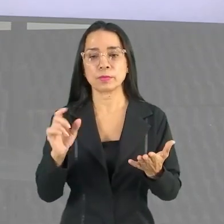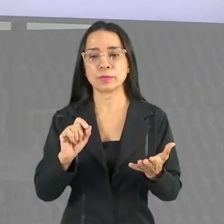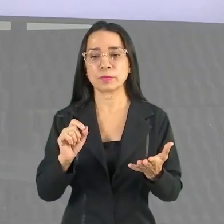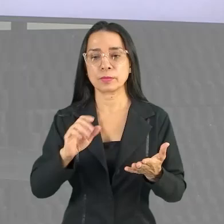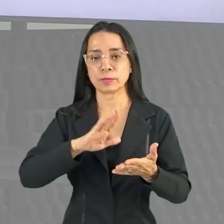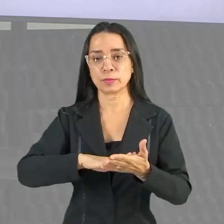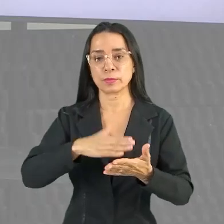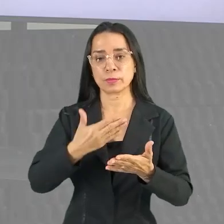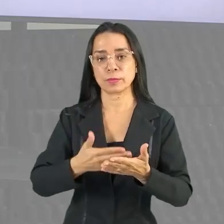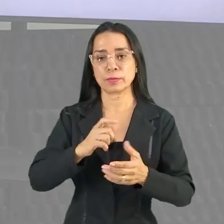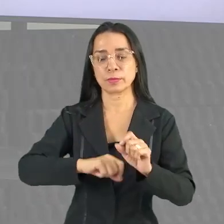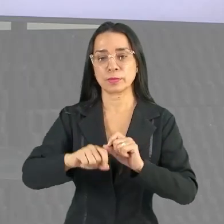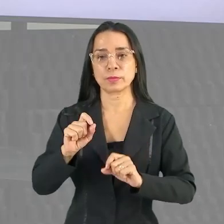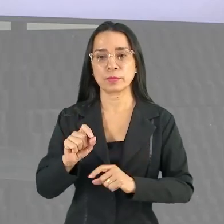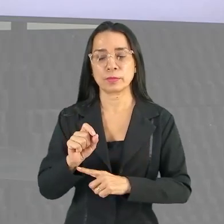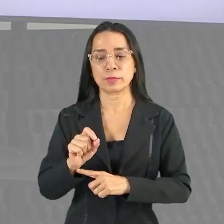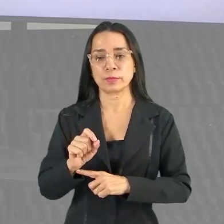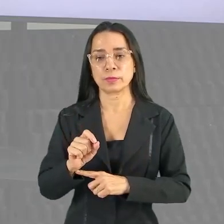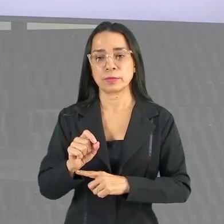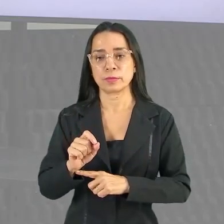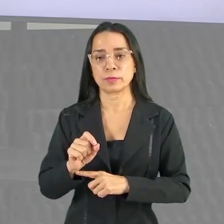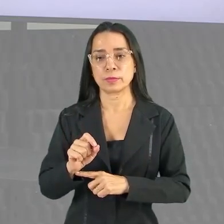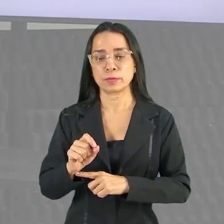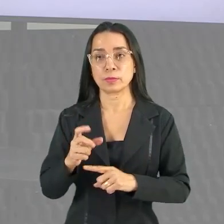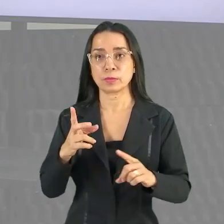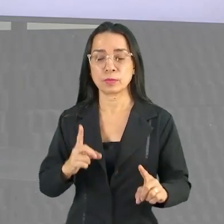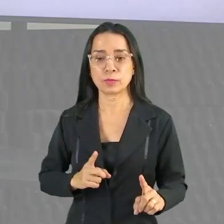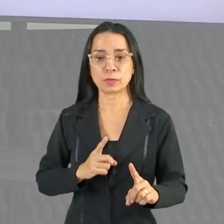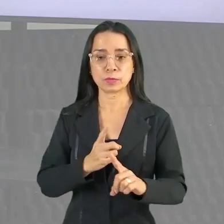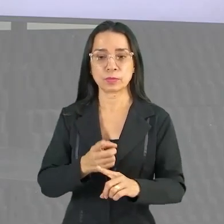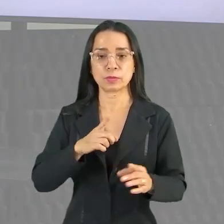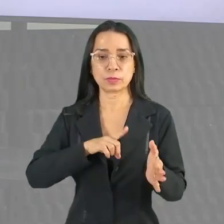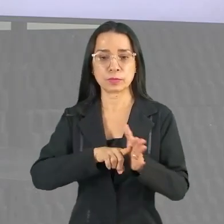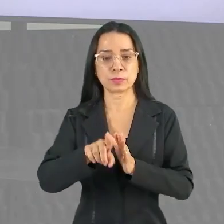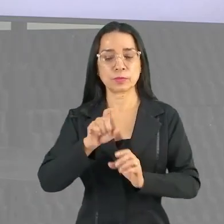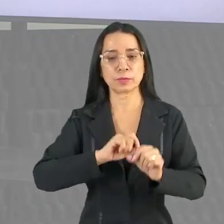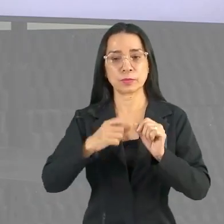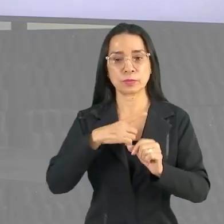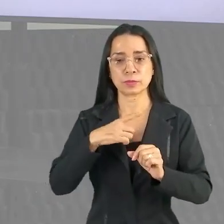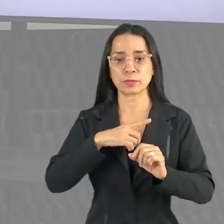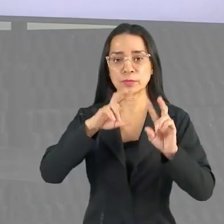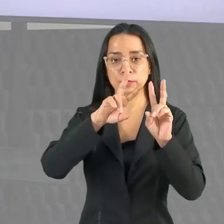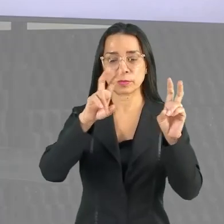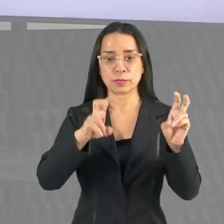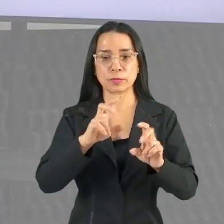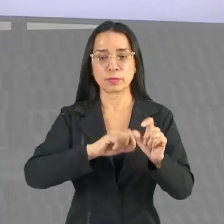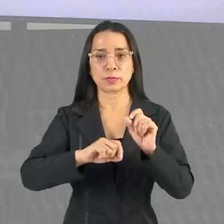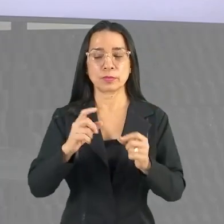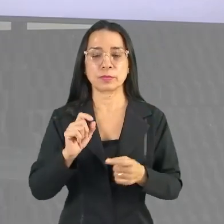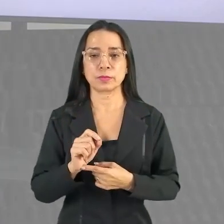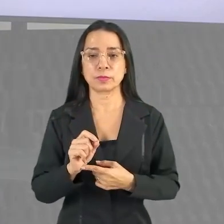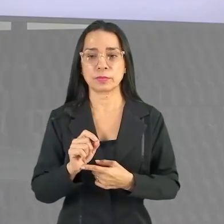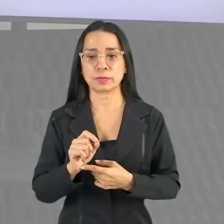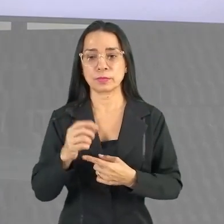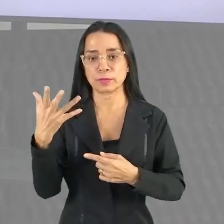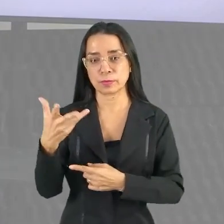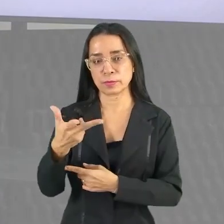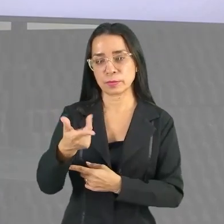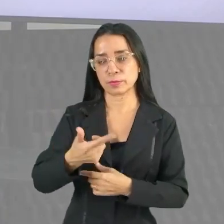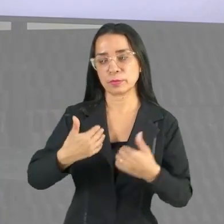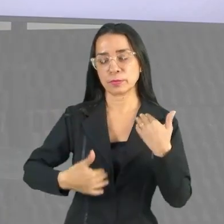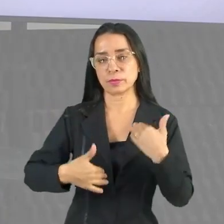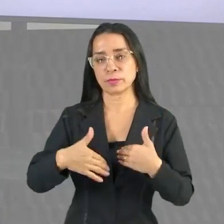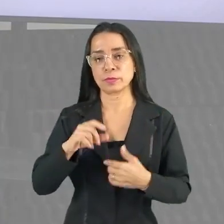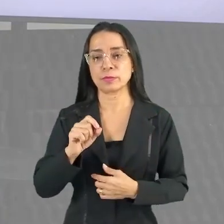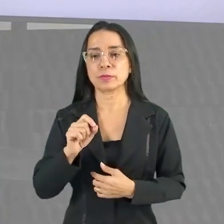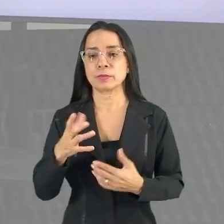interpretação, tá? Quando eu me deparo com questões que têm esse tema, tá bom? A aptidão física ela